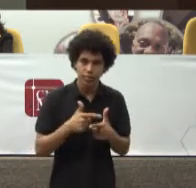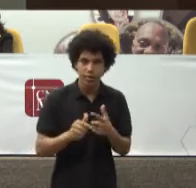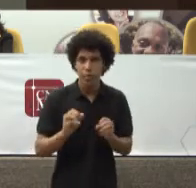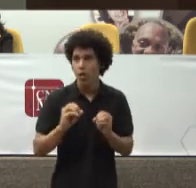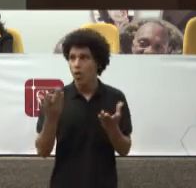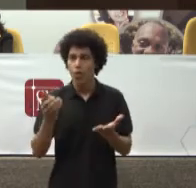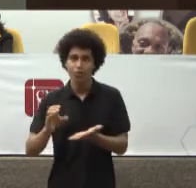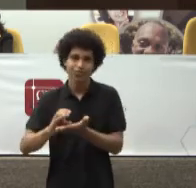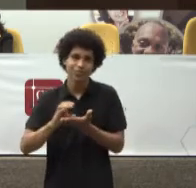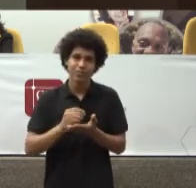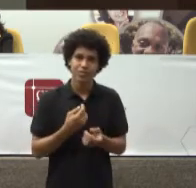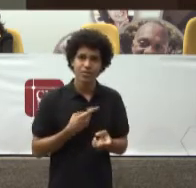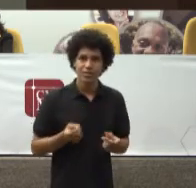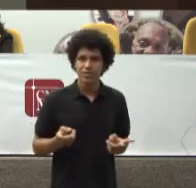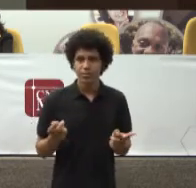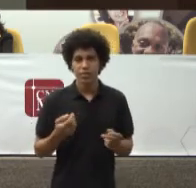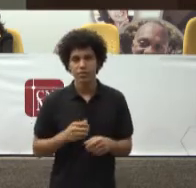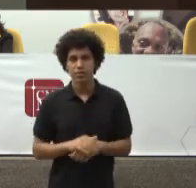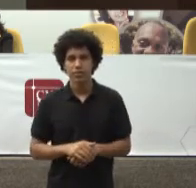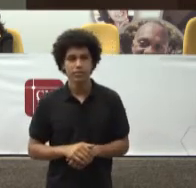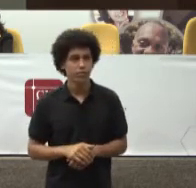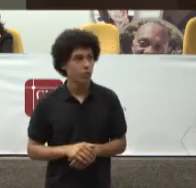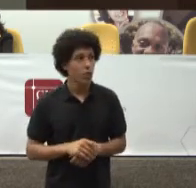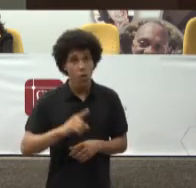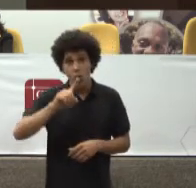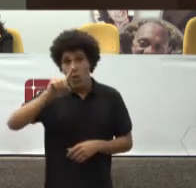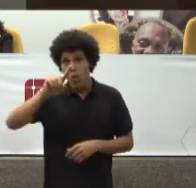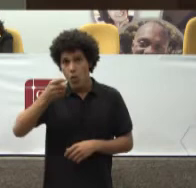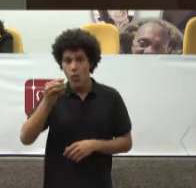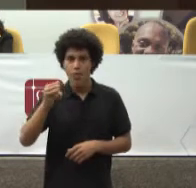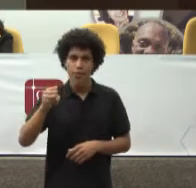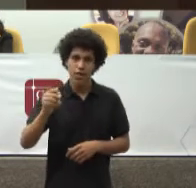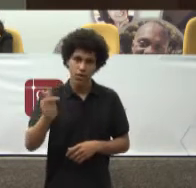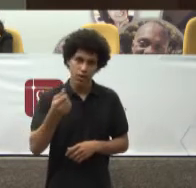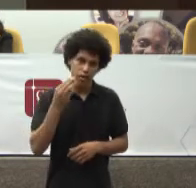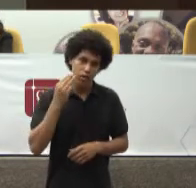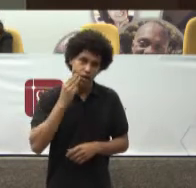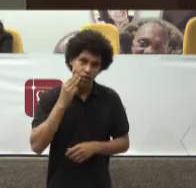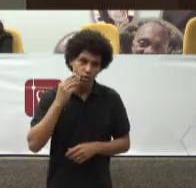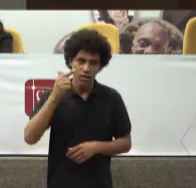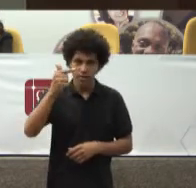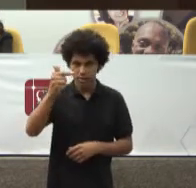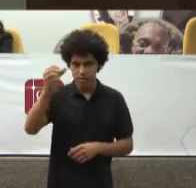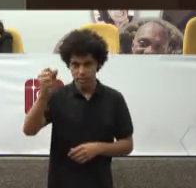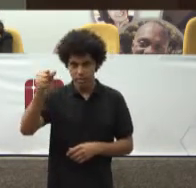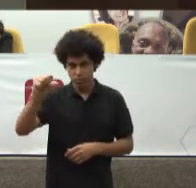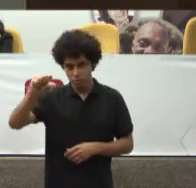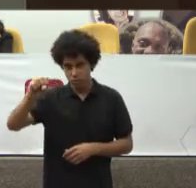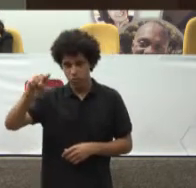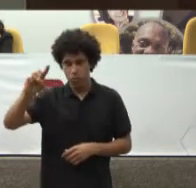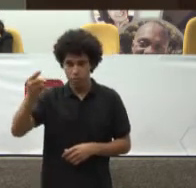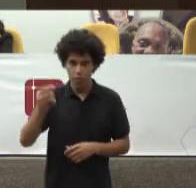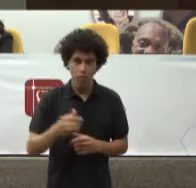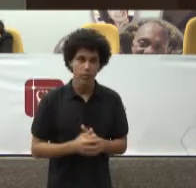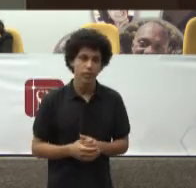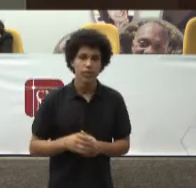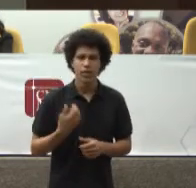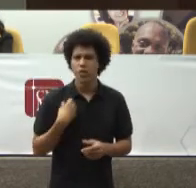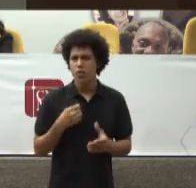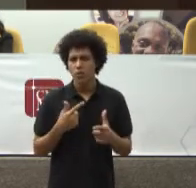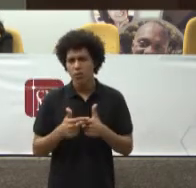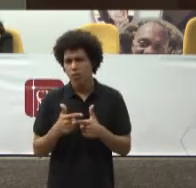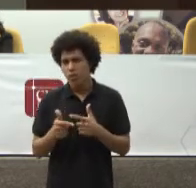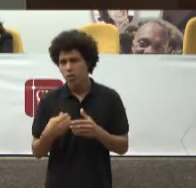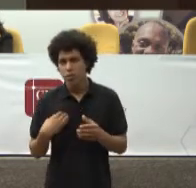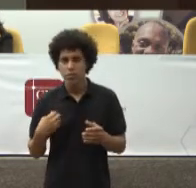1 milhão 778 mil Deste número A grande maioria É contra o sistema Público de saúde E ao lado